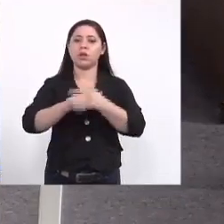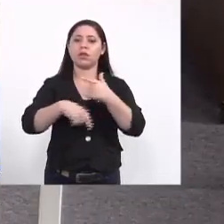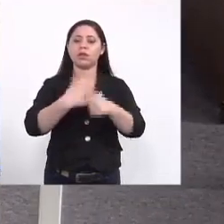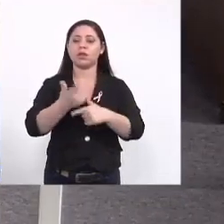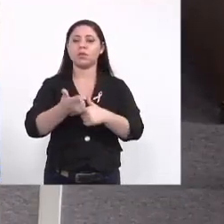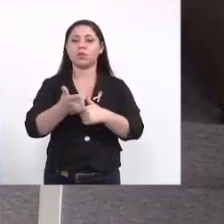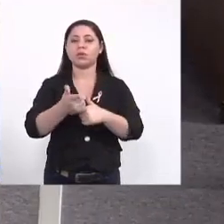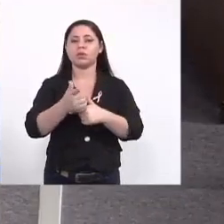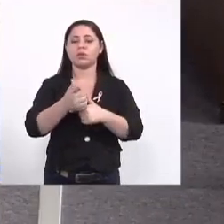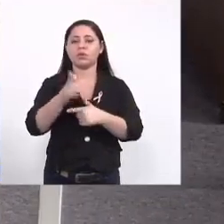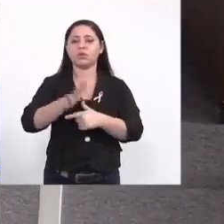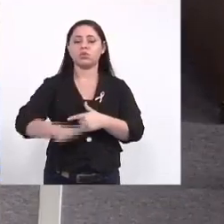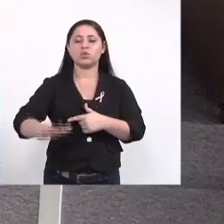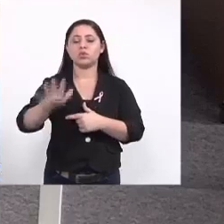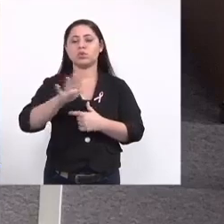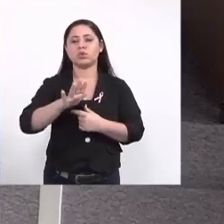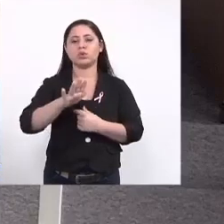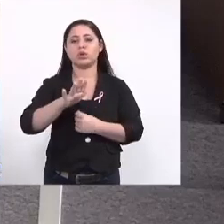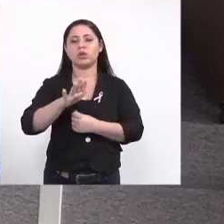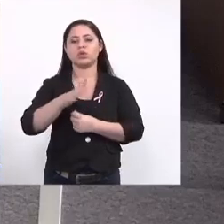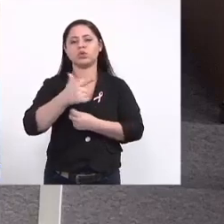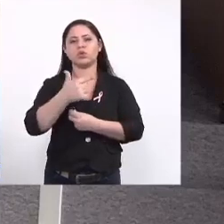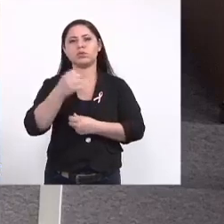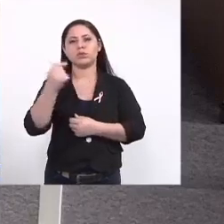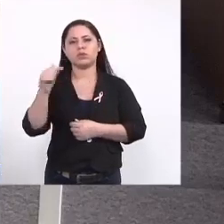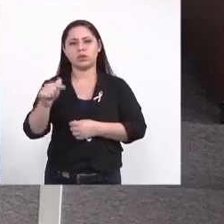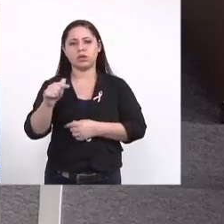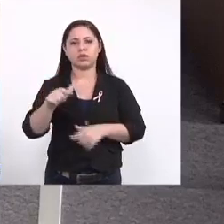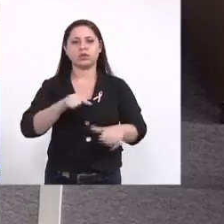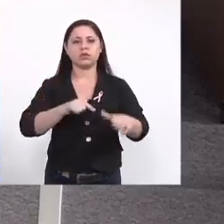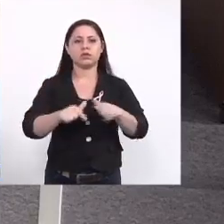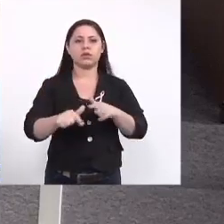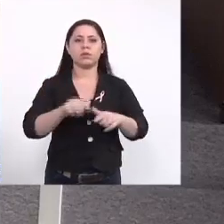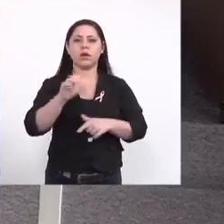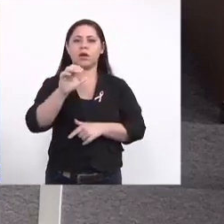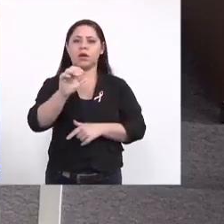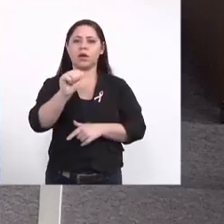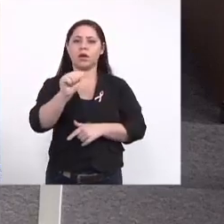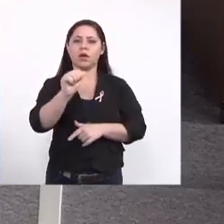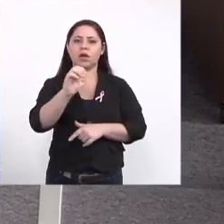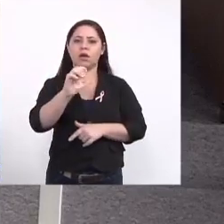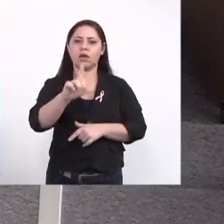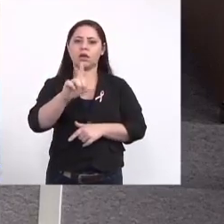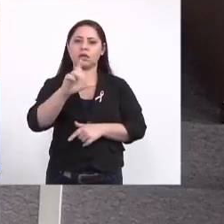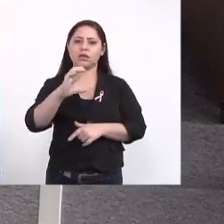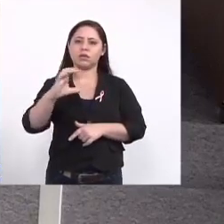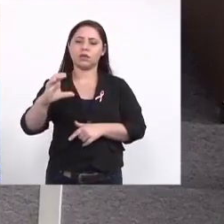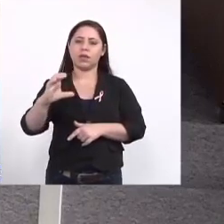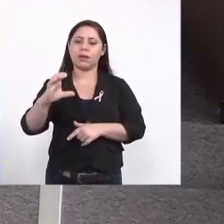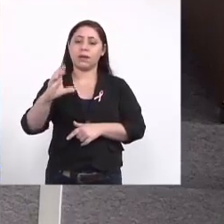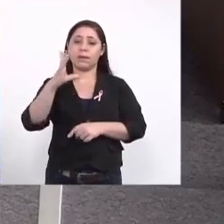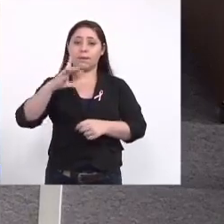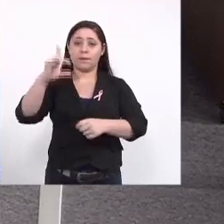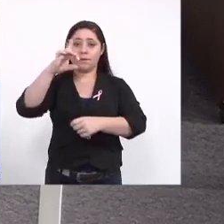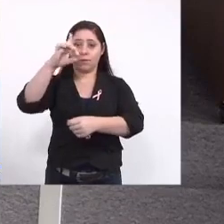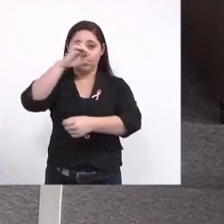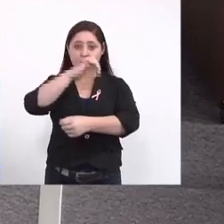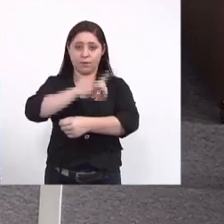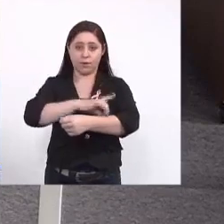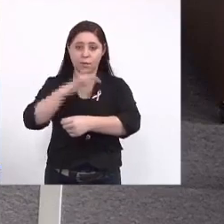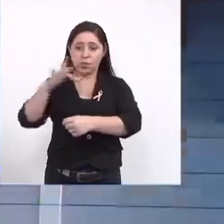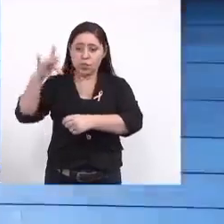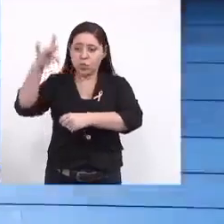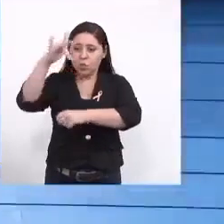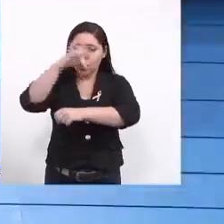Nacional de Áreas Úmidas desde 2007 nós trabalhamos com LCC para Aedes aegypti e para outras pragas